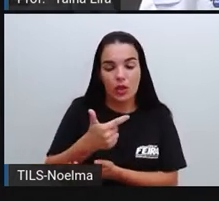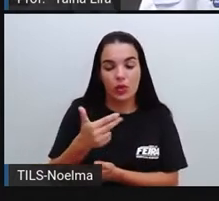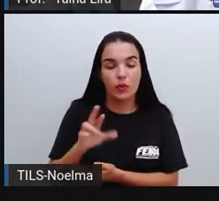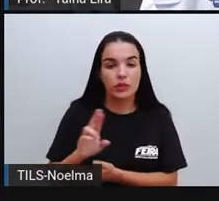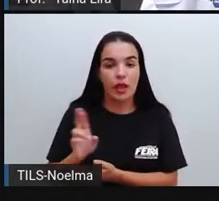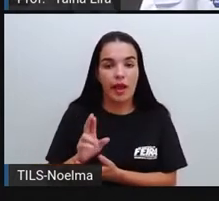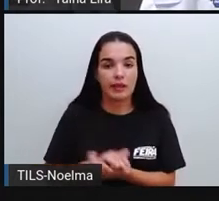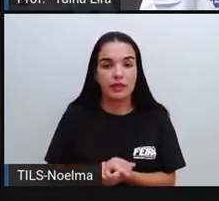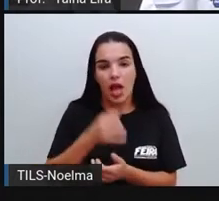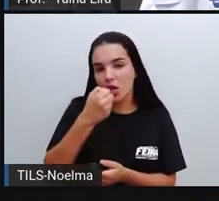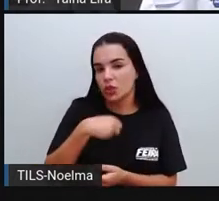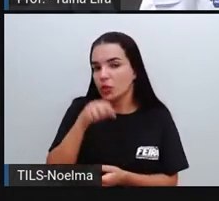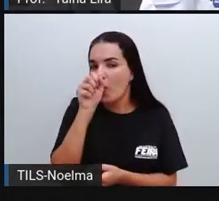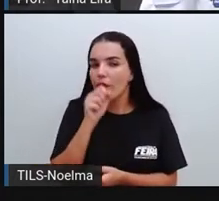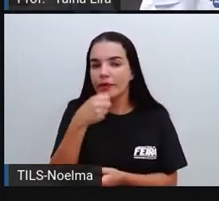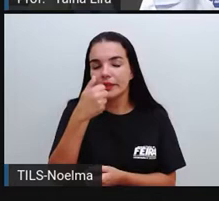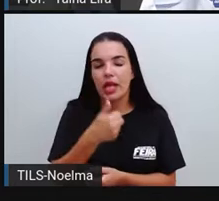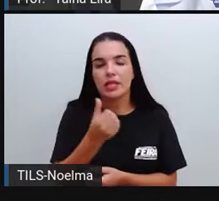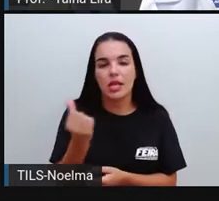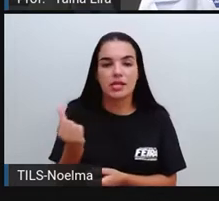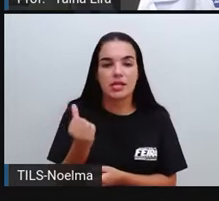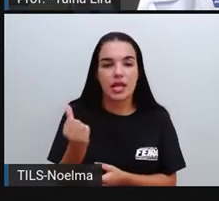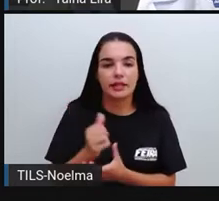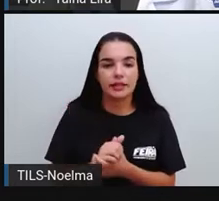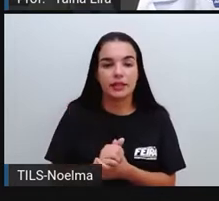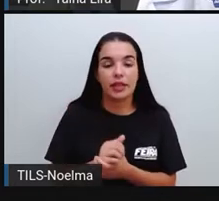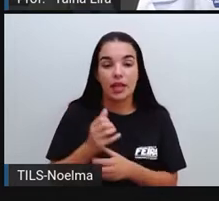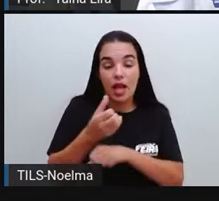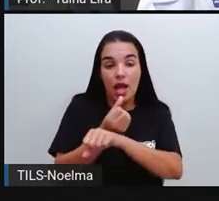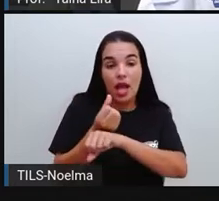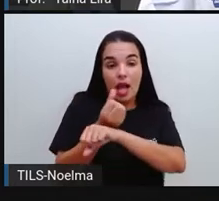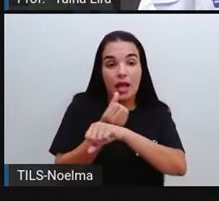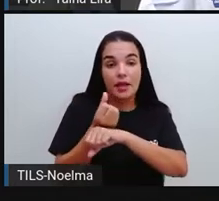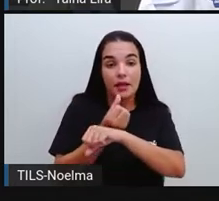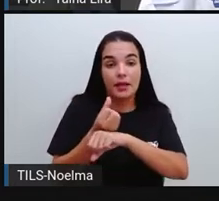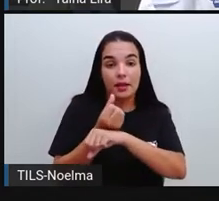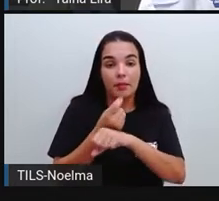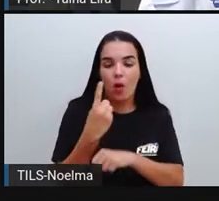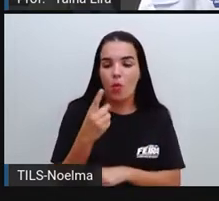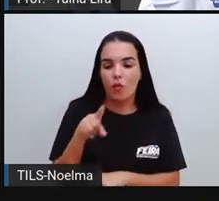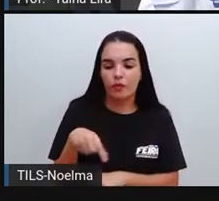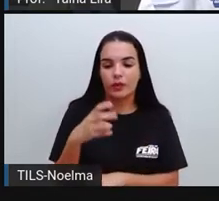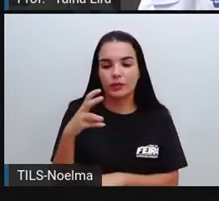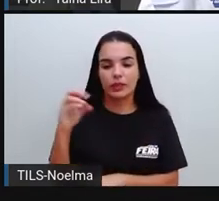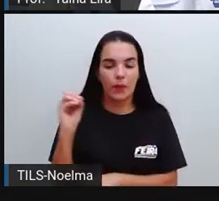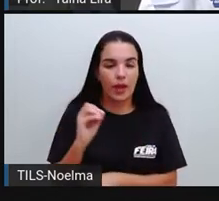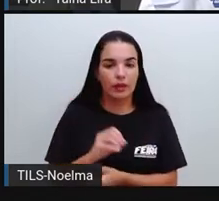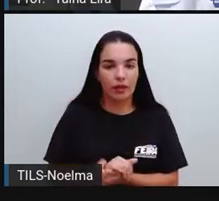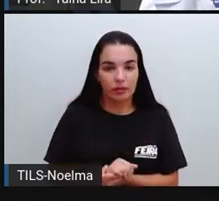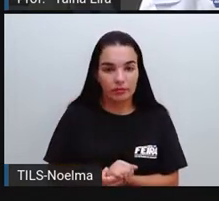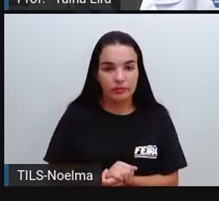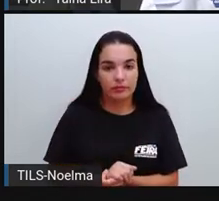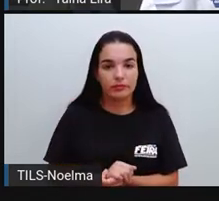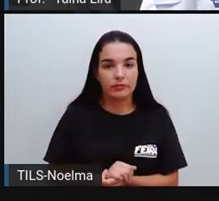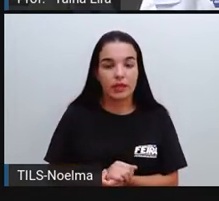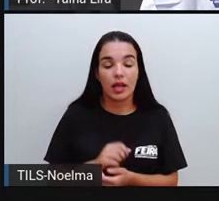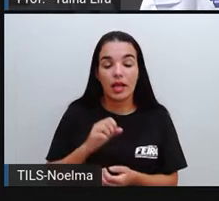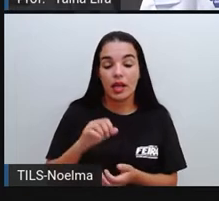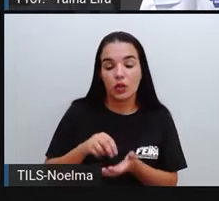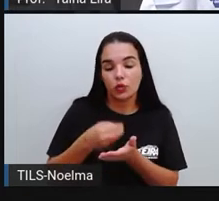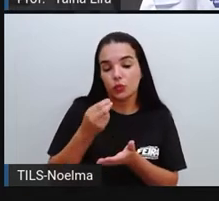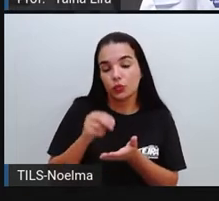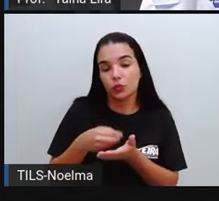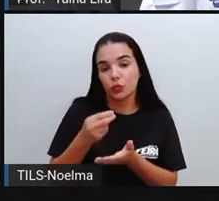o sorvete por 16, a água sanitária por 1,50 e o